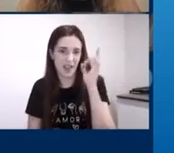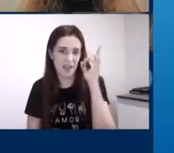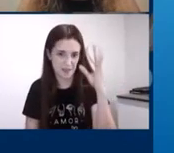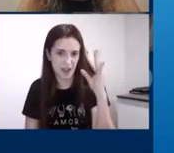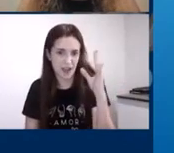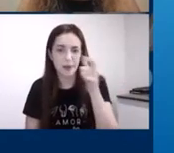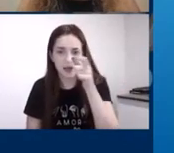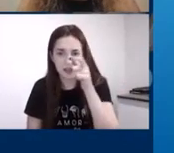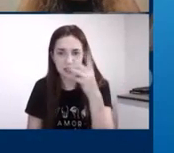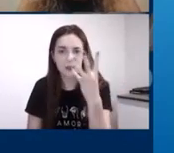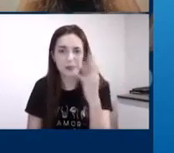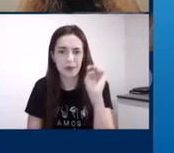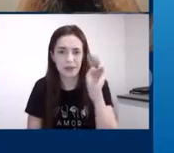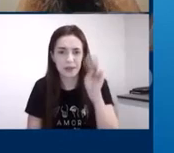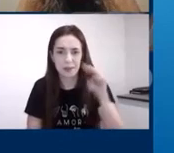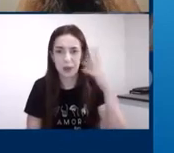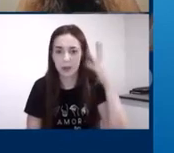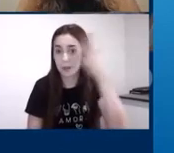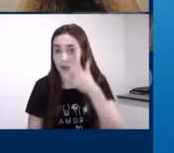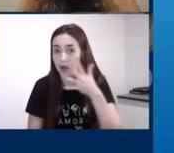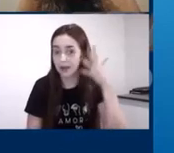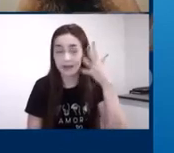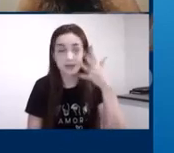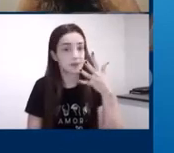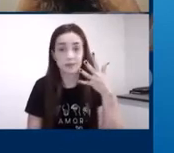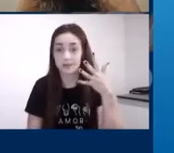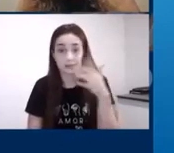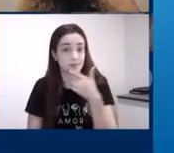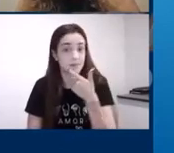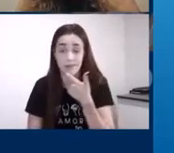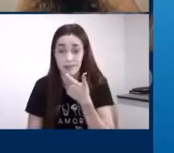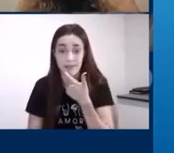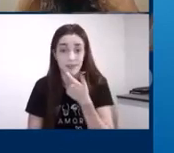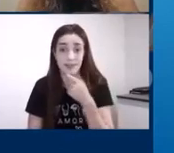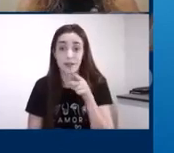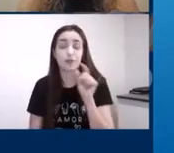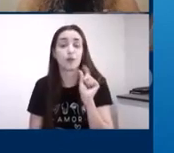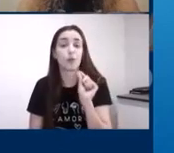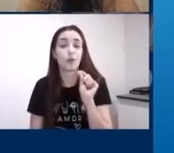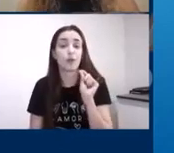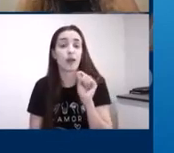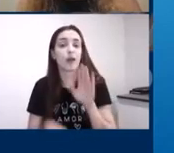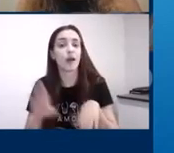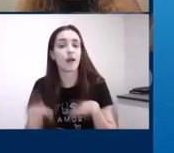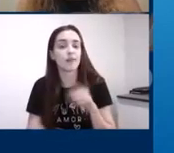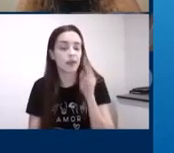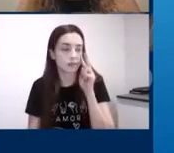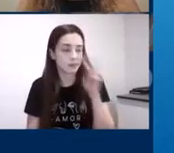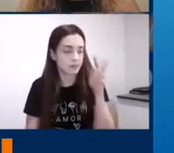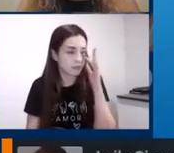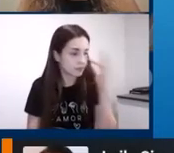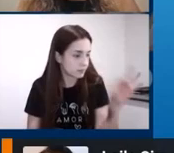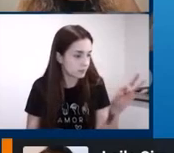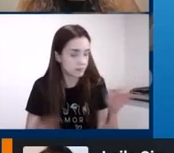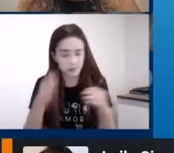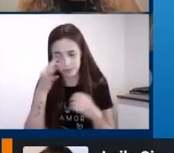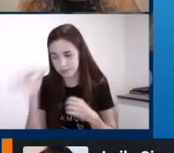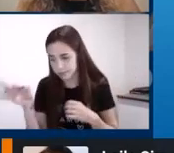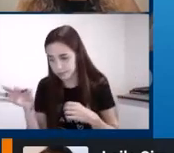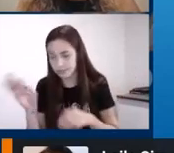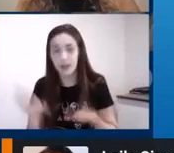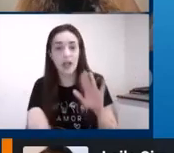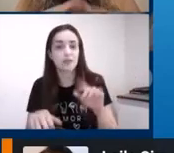minutos com foco único. Vocês estão tendo deslocamentos atencionais. Vocês têm redes neuronais distintas para dar o